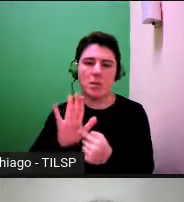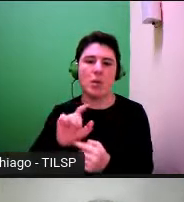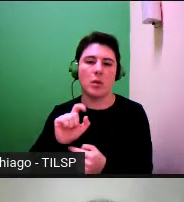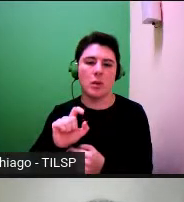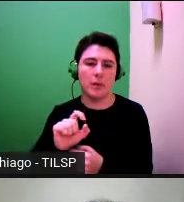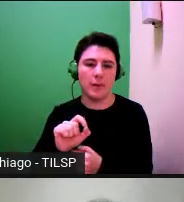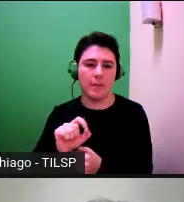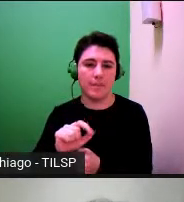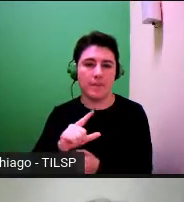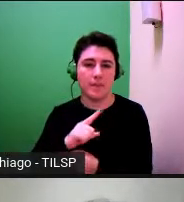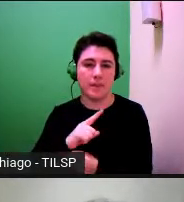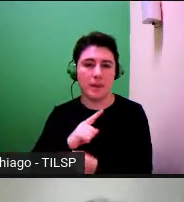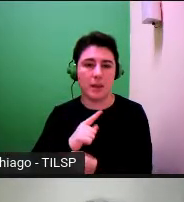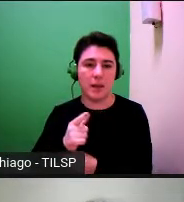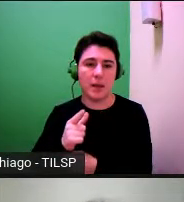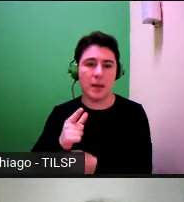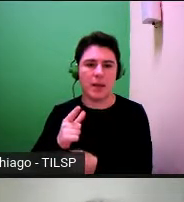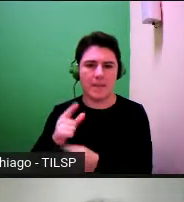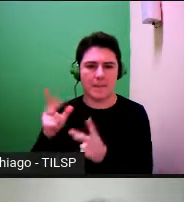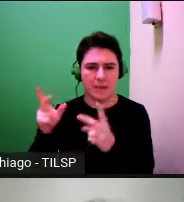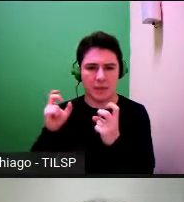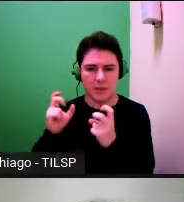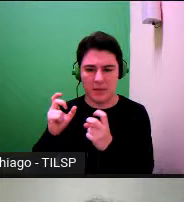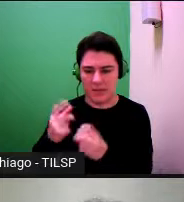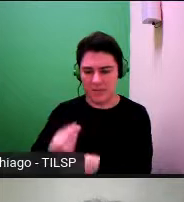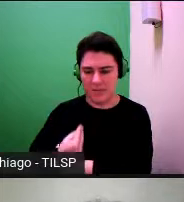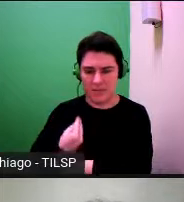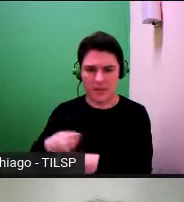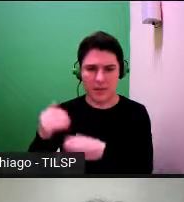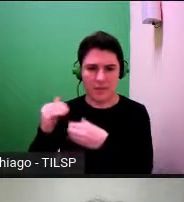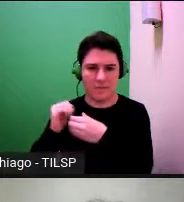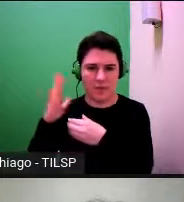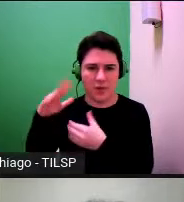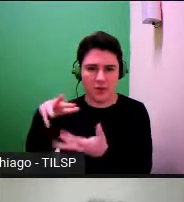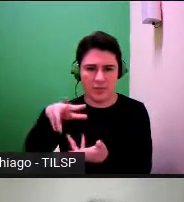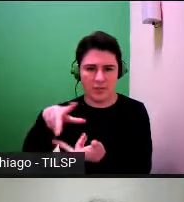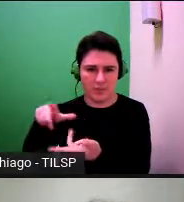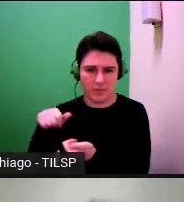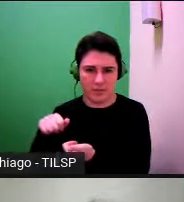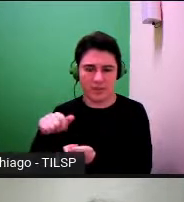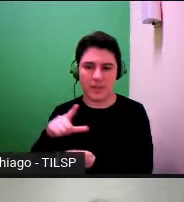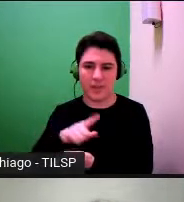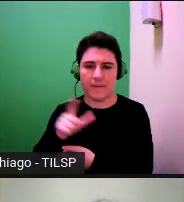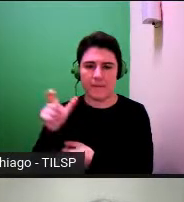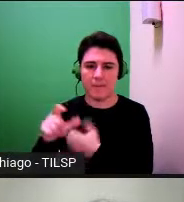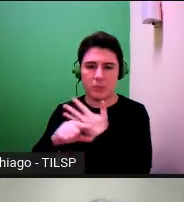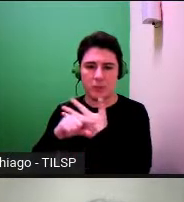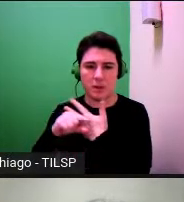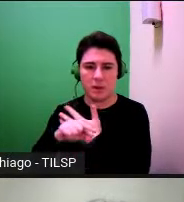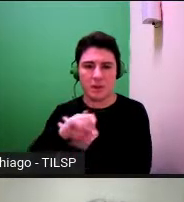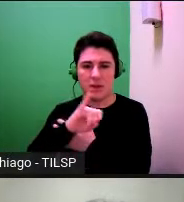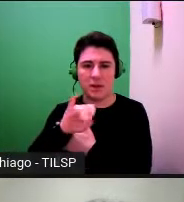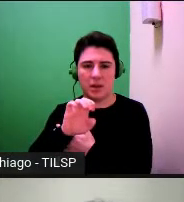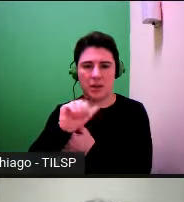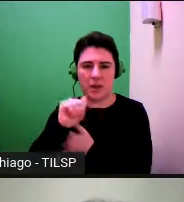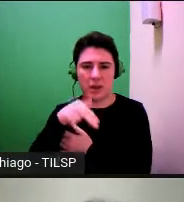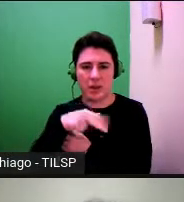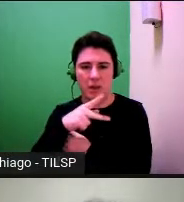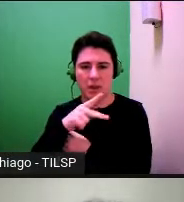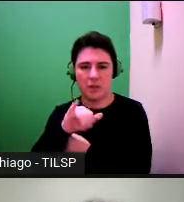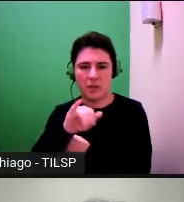receber um sinal da extraterrestre de uma civilização inteligente Jean-Pierre Lumine o investigador